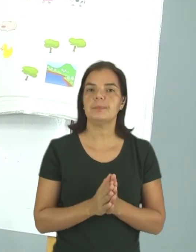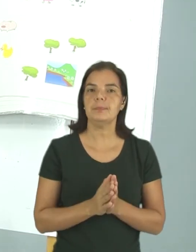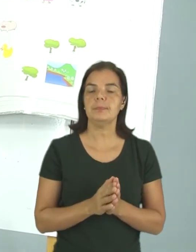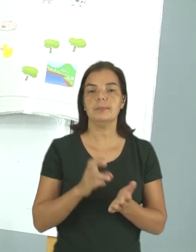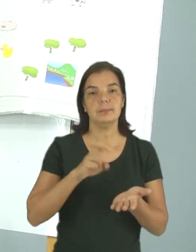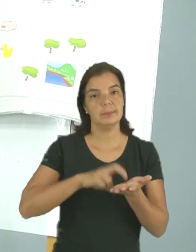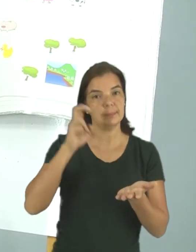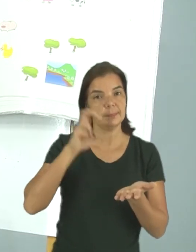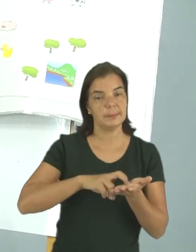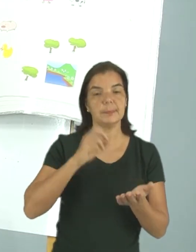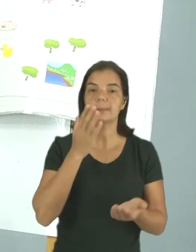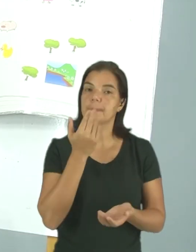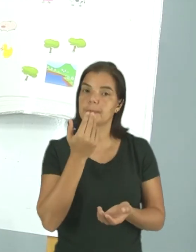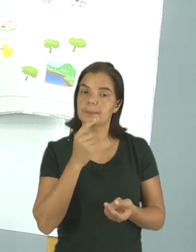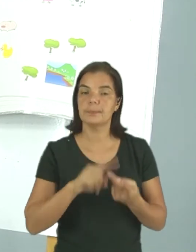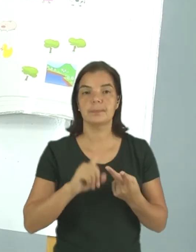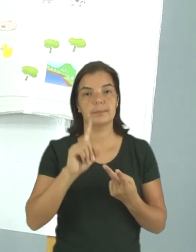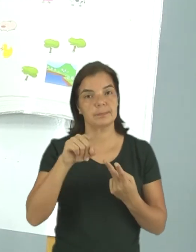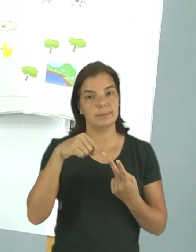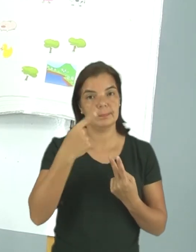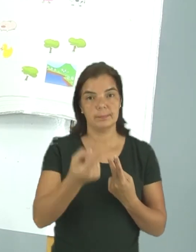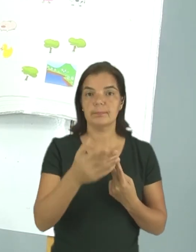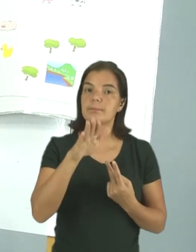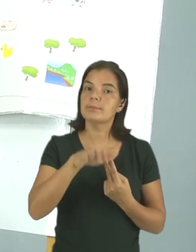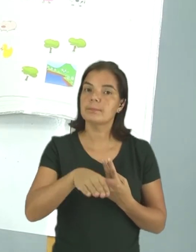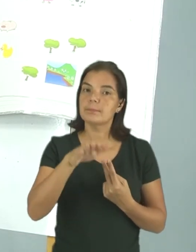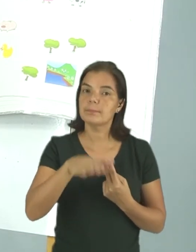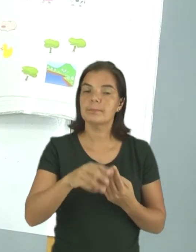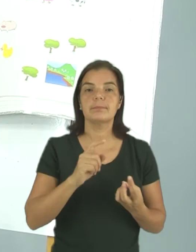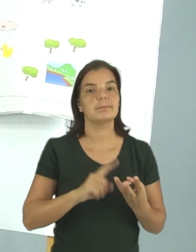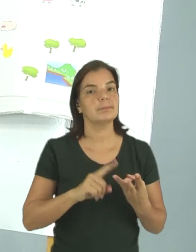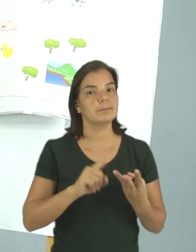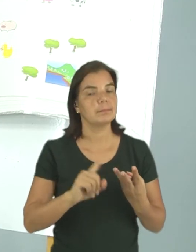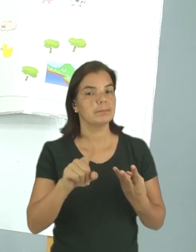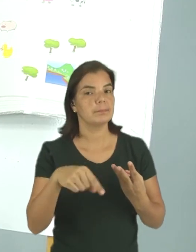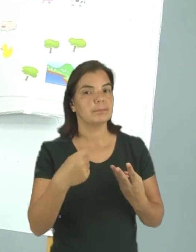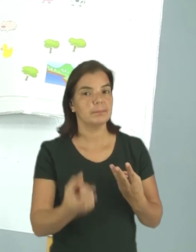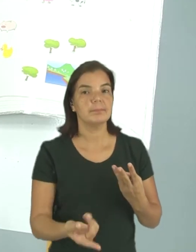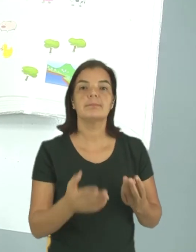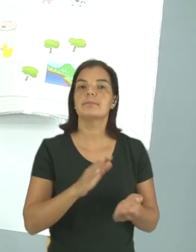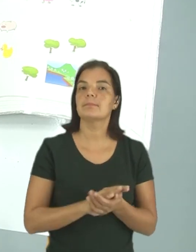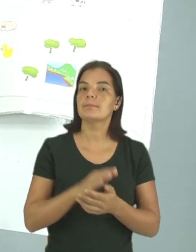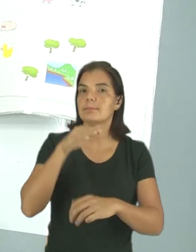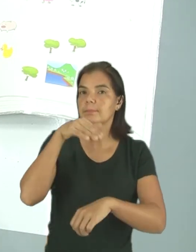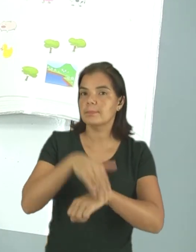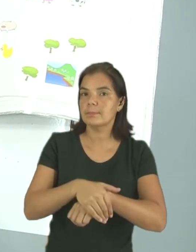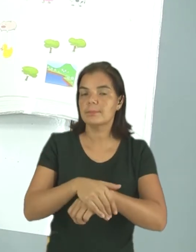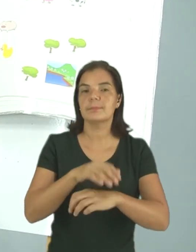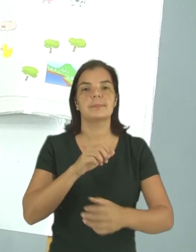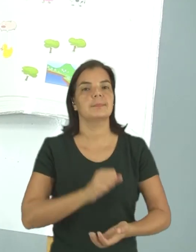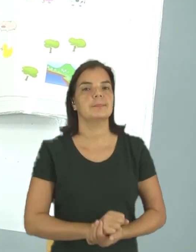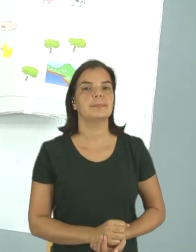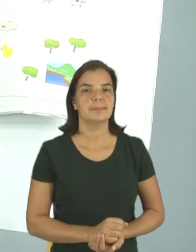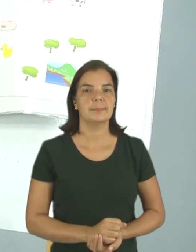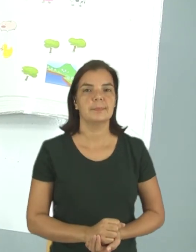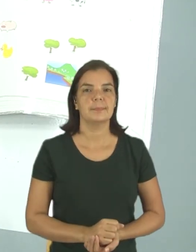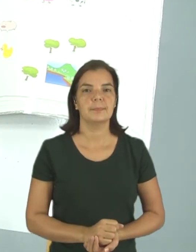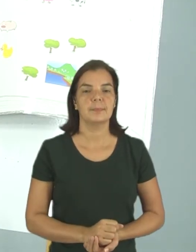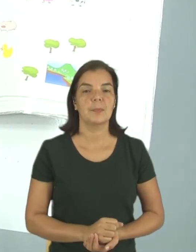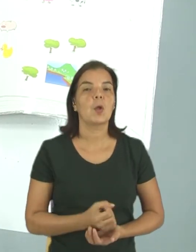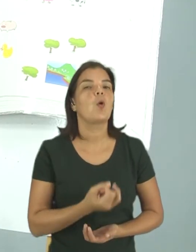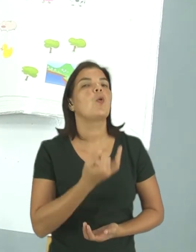refeição pela manhã, Depois, refeição pela tarde, E depois a refeição pela noite.